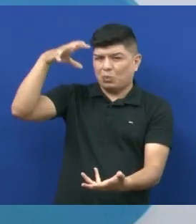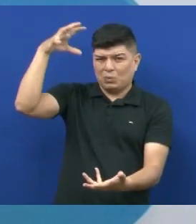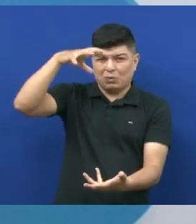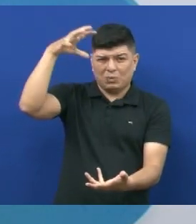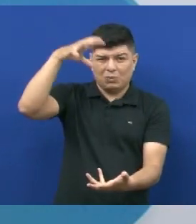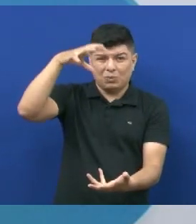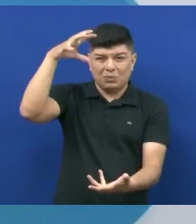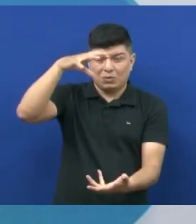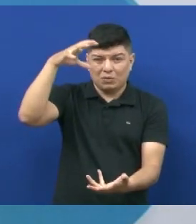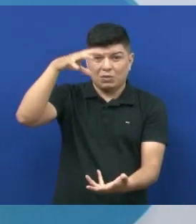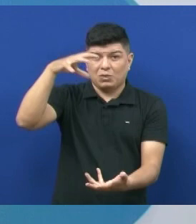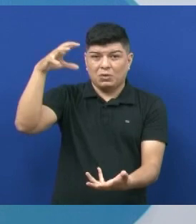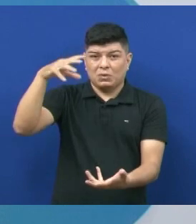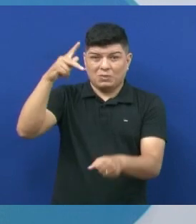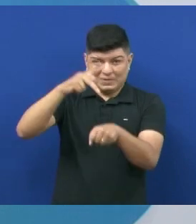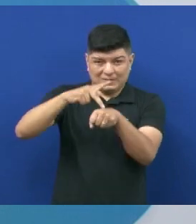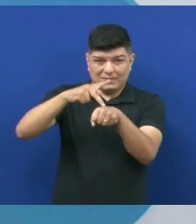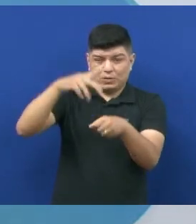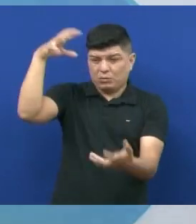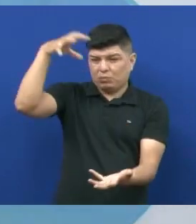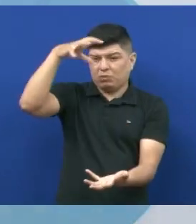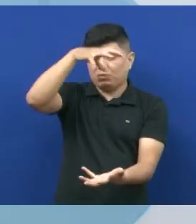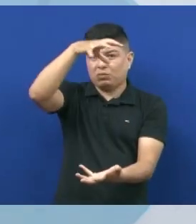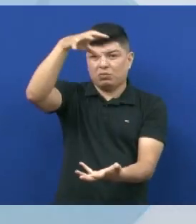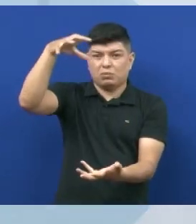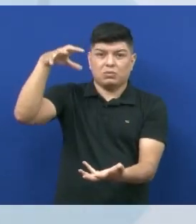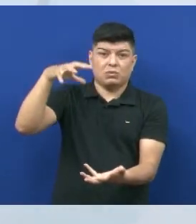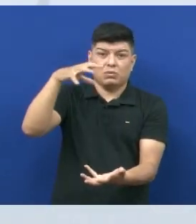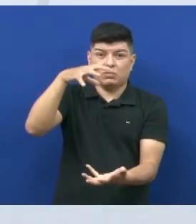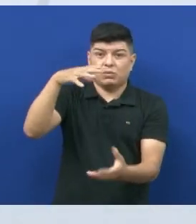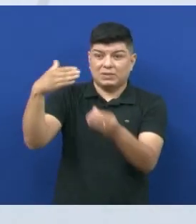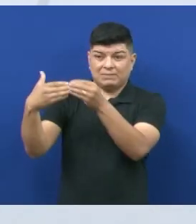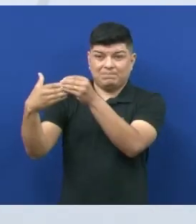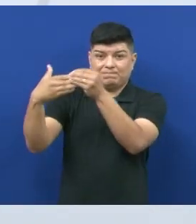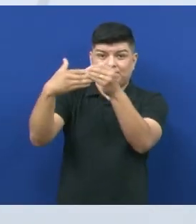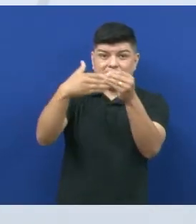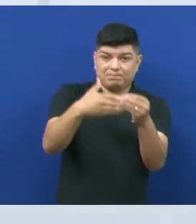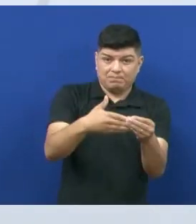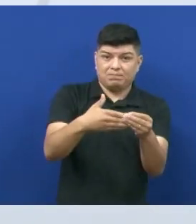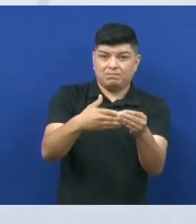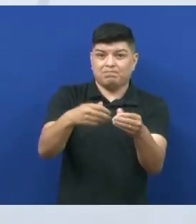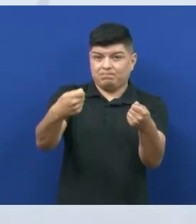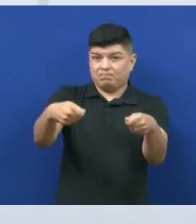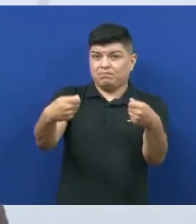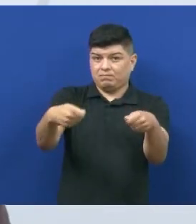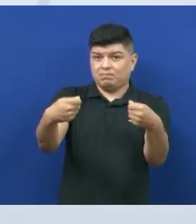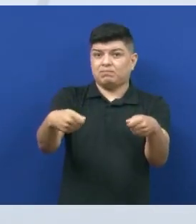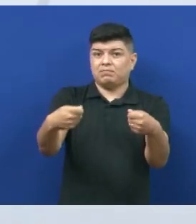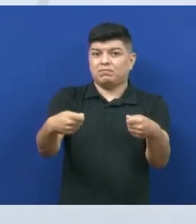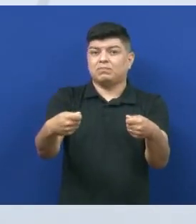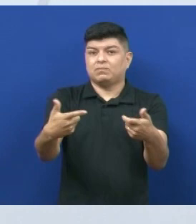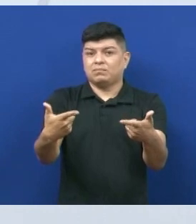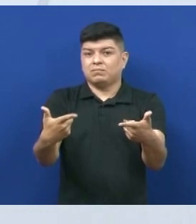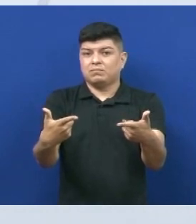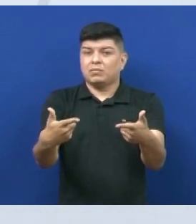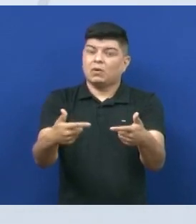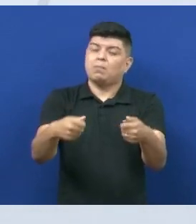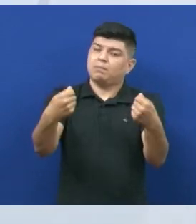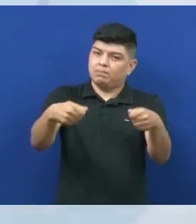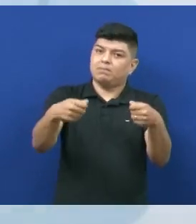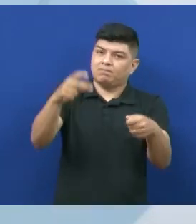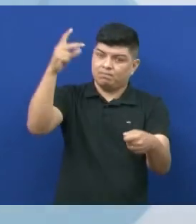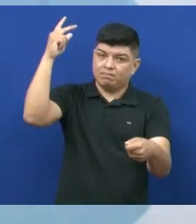intensa e essa chuva de meteoro trazia os ingredientes que eram necessários, ou que foram